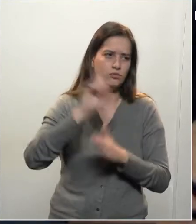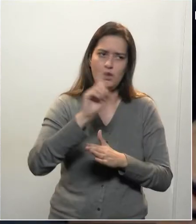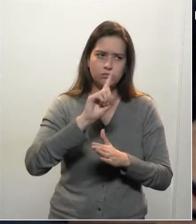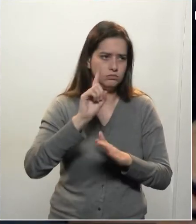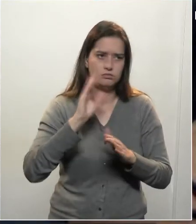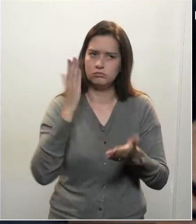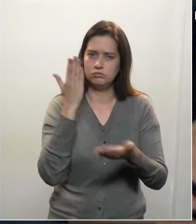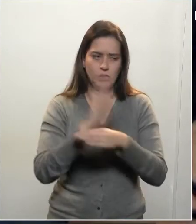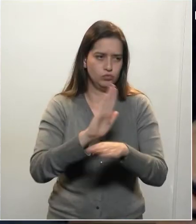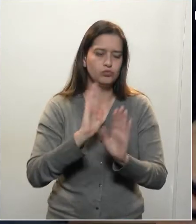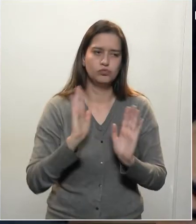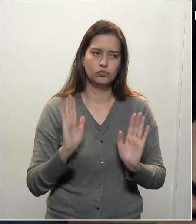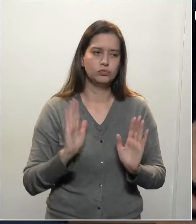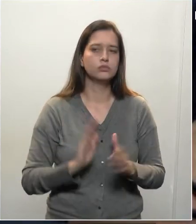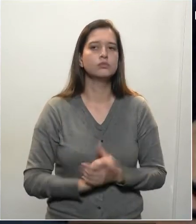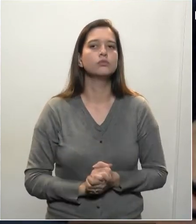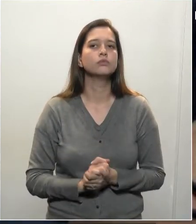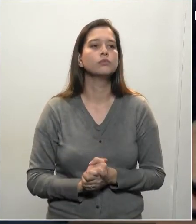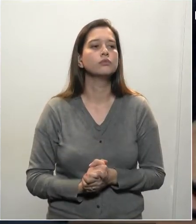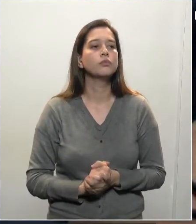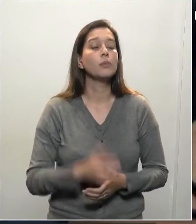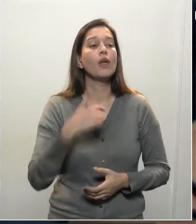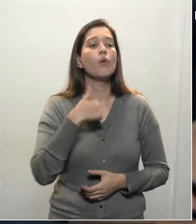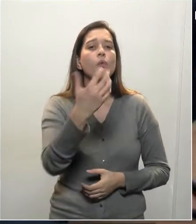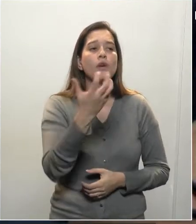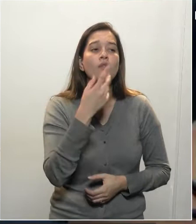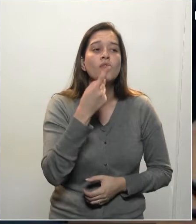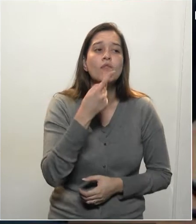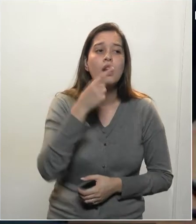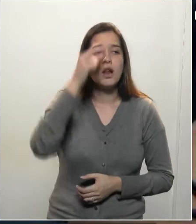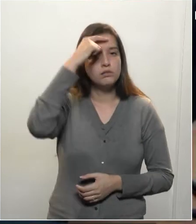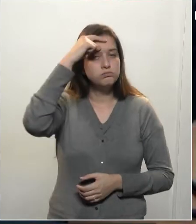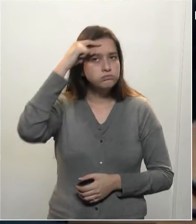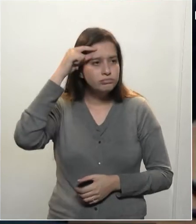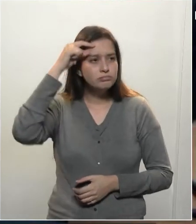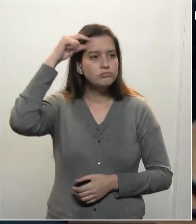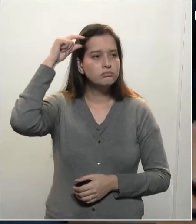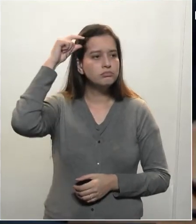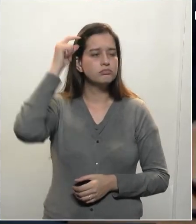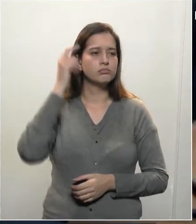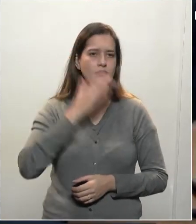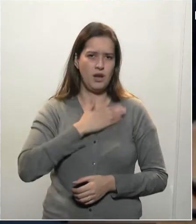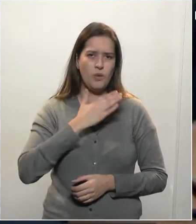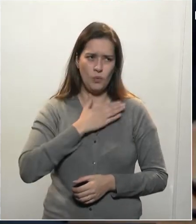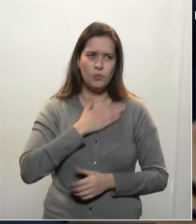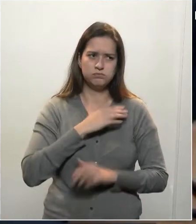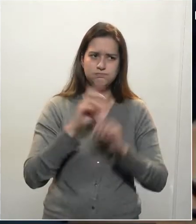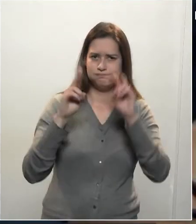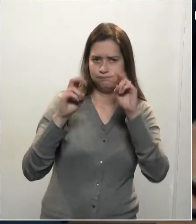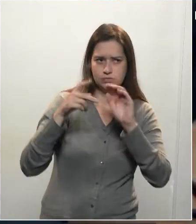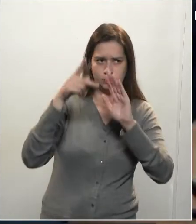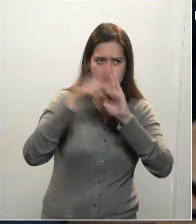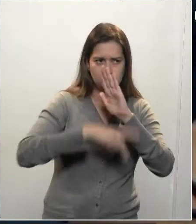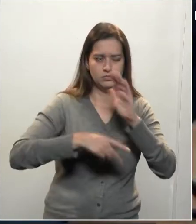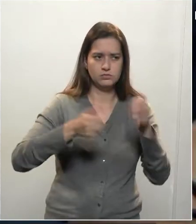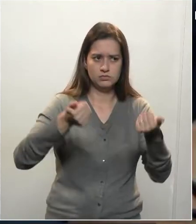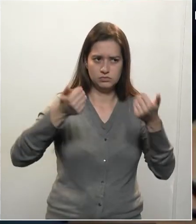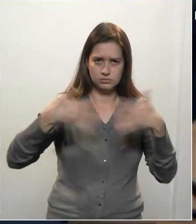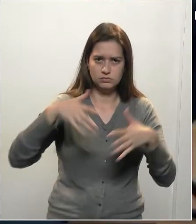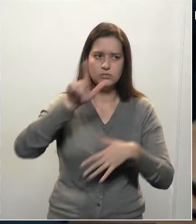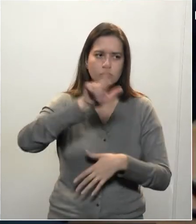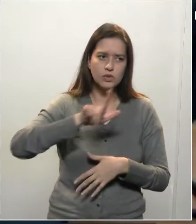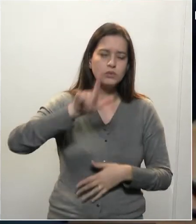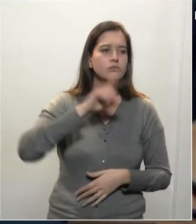Frutti, pedir que a sucessoria me mande detalhes desse projeto. Evidentemente que o nosso dia a dia aqui é de muita correria,